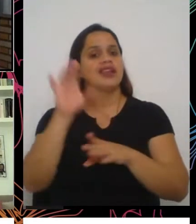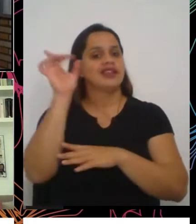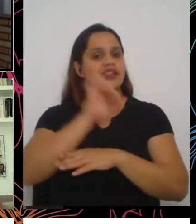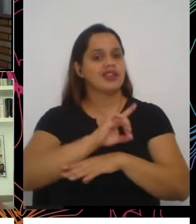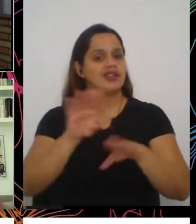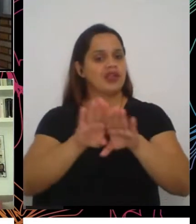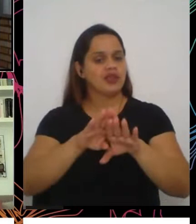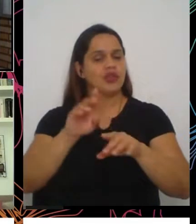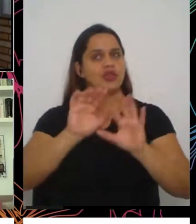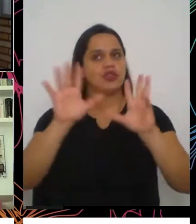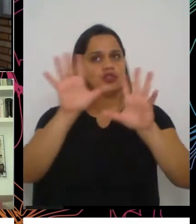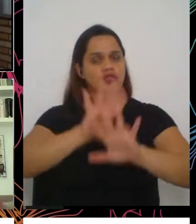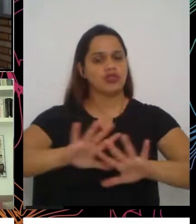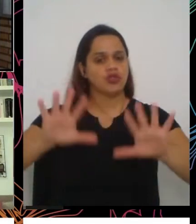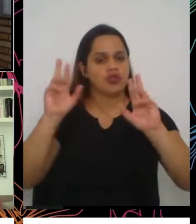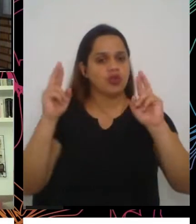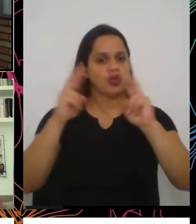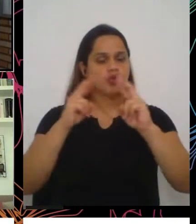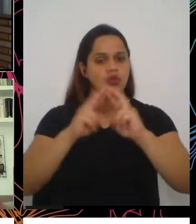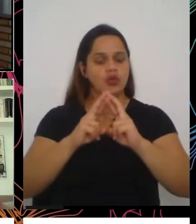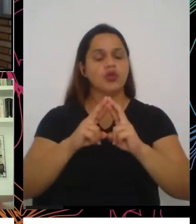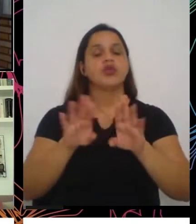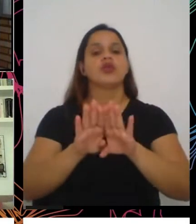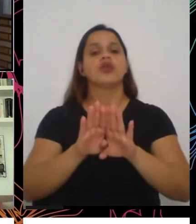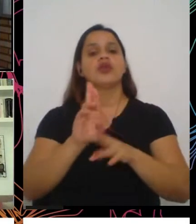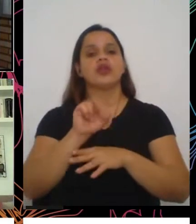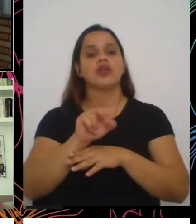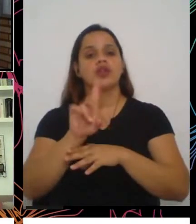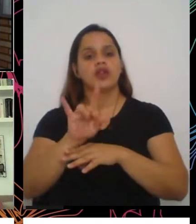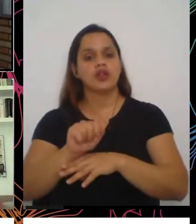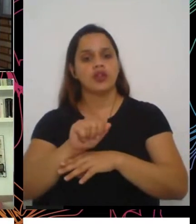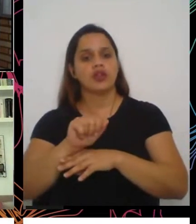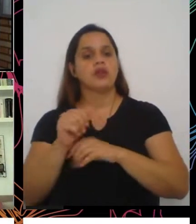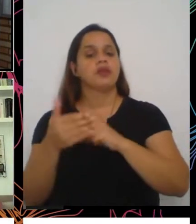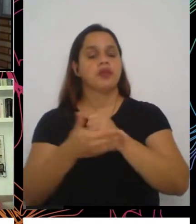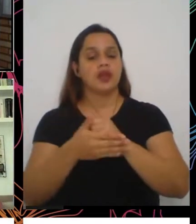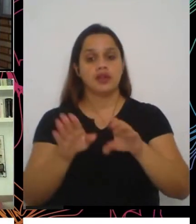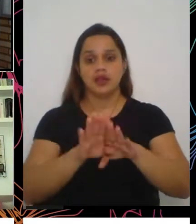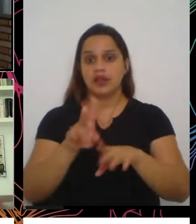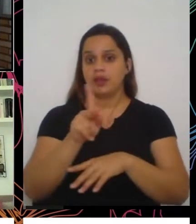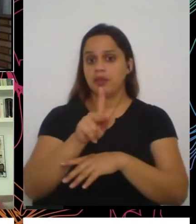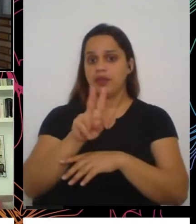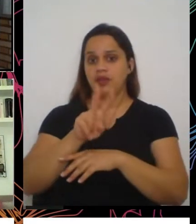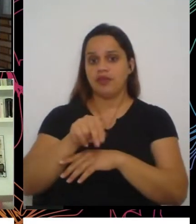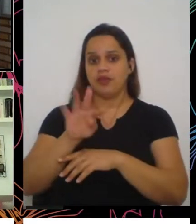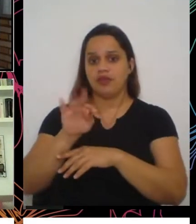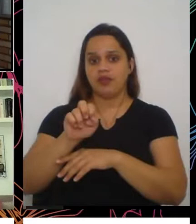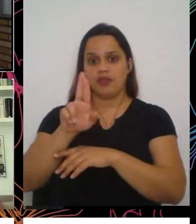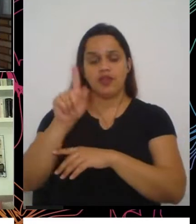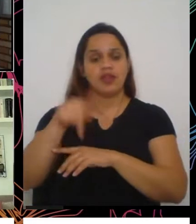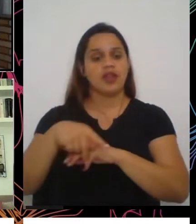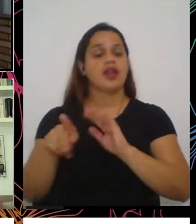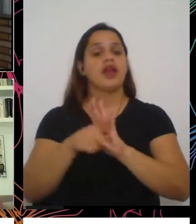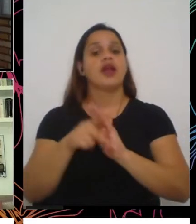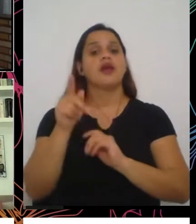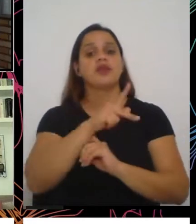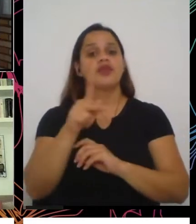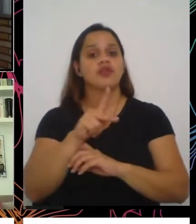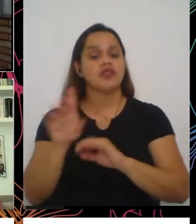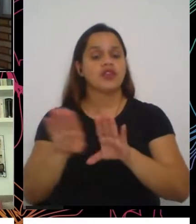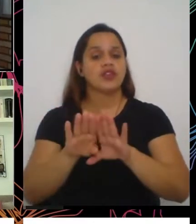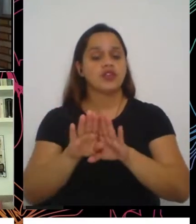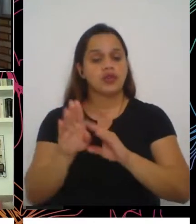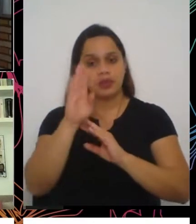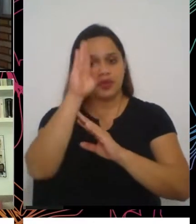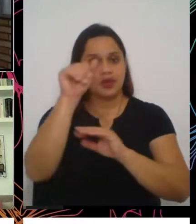Brasileira de Renda Básica e Walter Bellic, professor titular aposentado de Economia Agrícola do Instituto